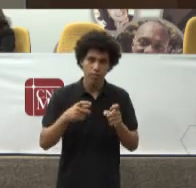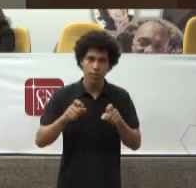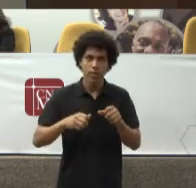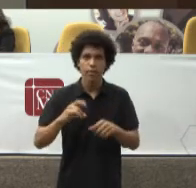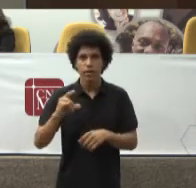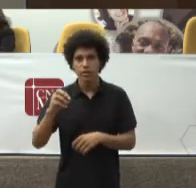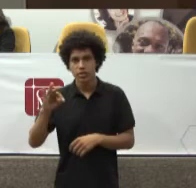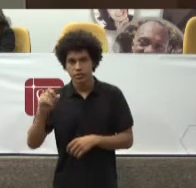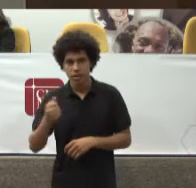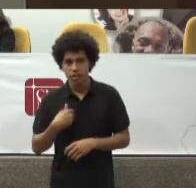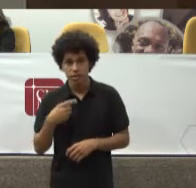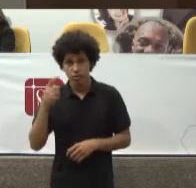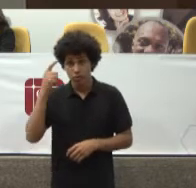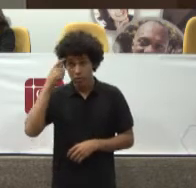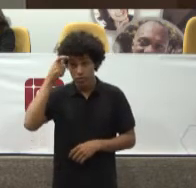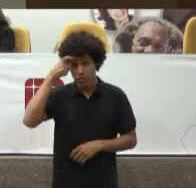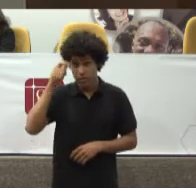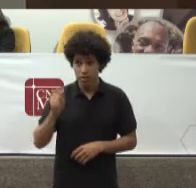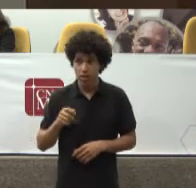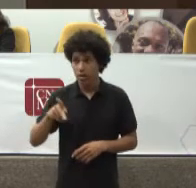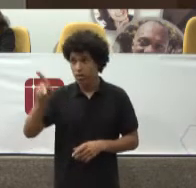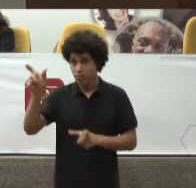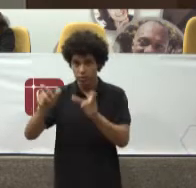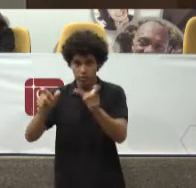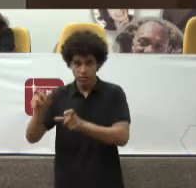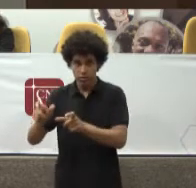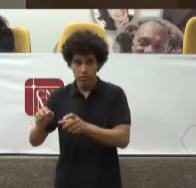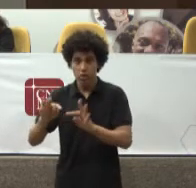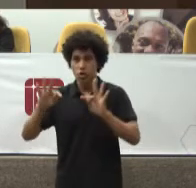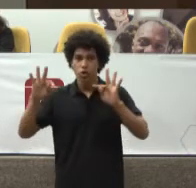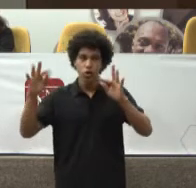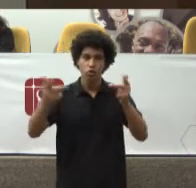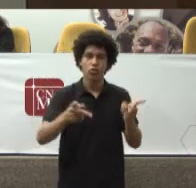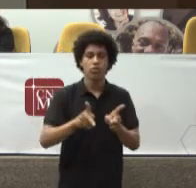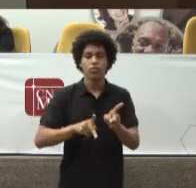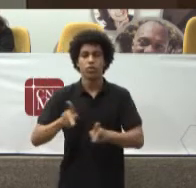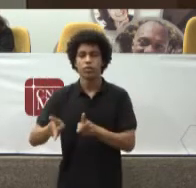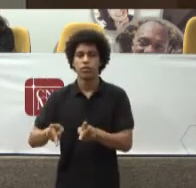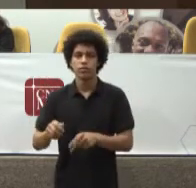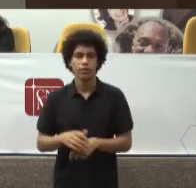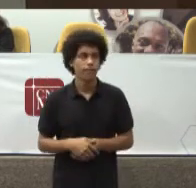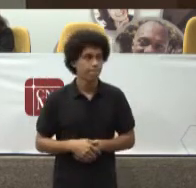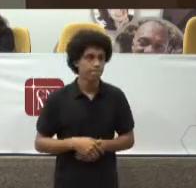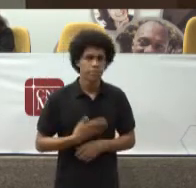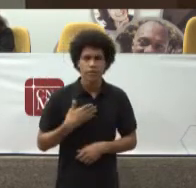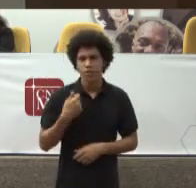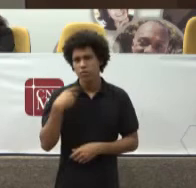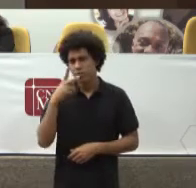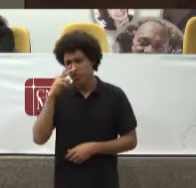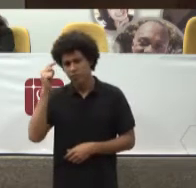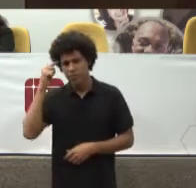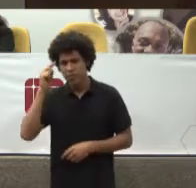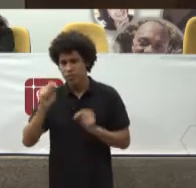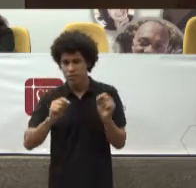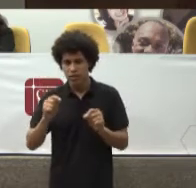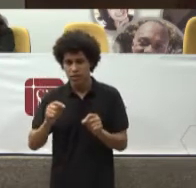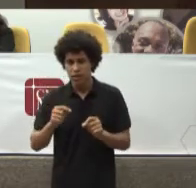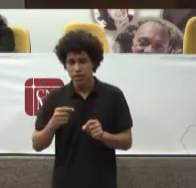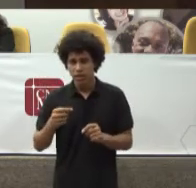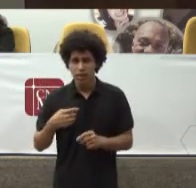pública Em toda a população E eu acho Esta fala De que a saúde pública Se concentra Na população